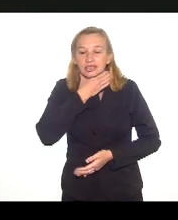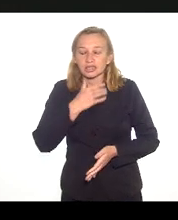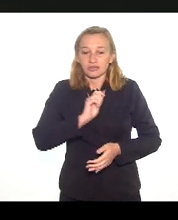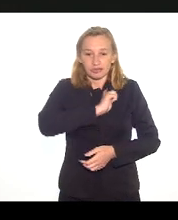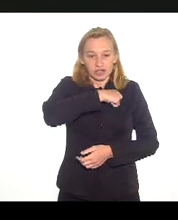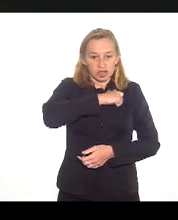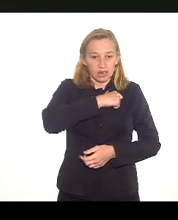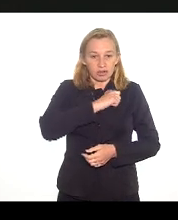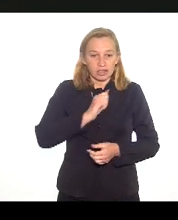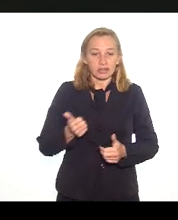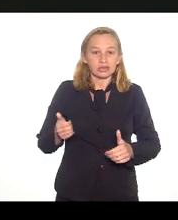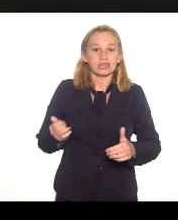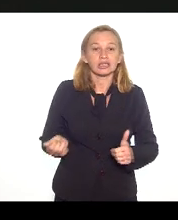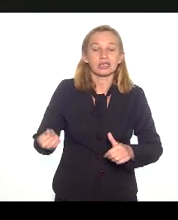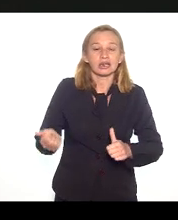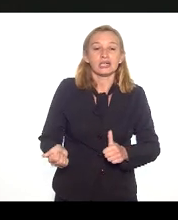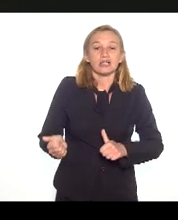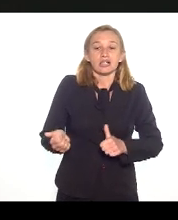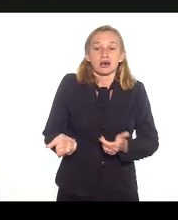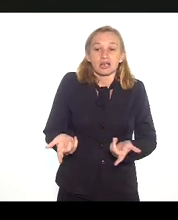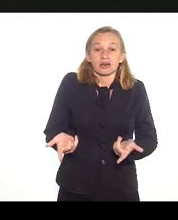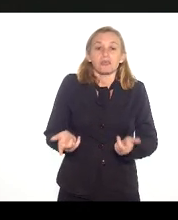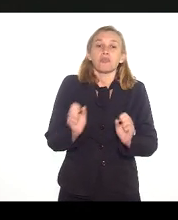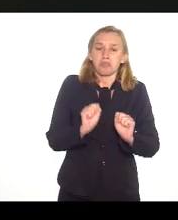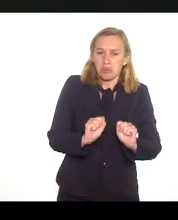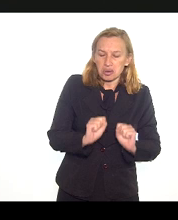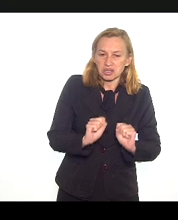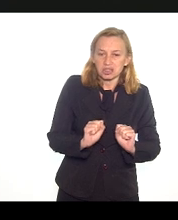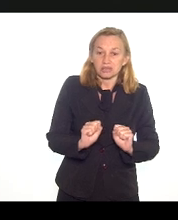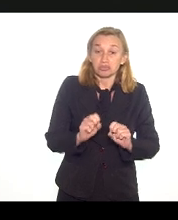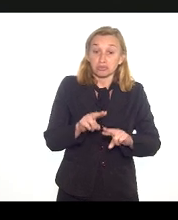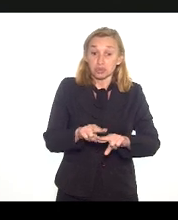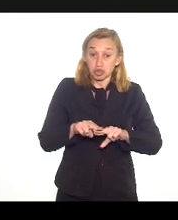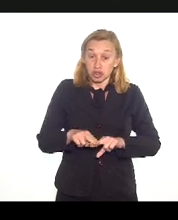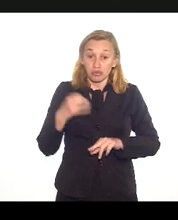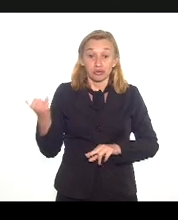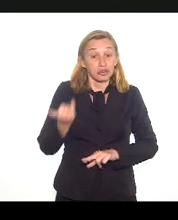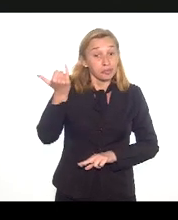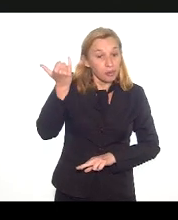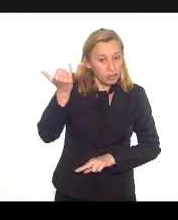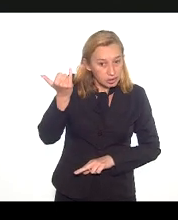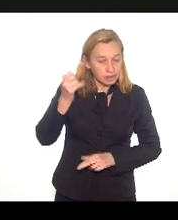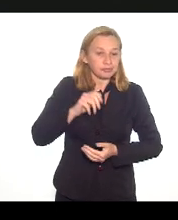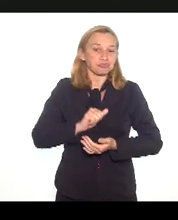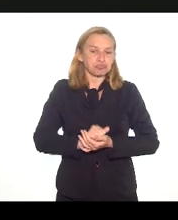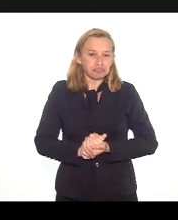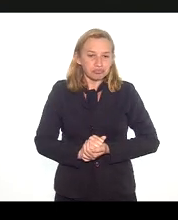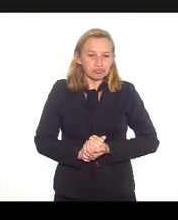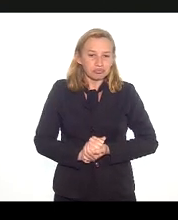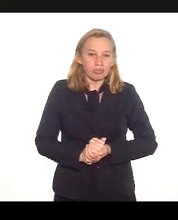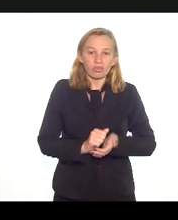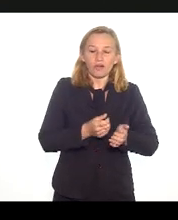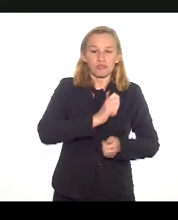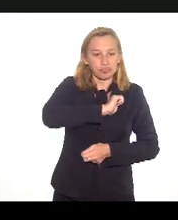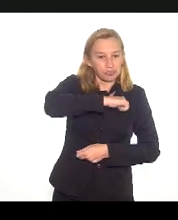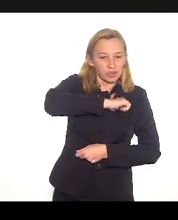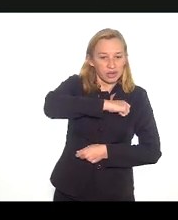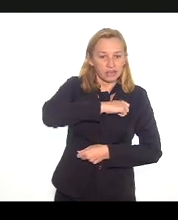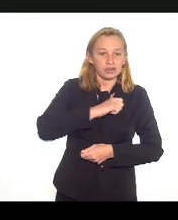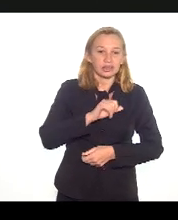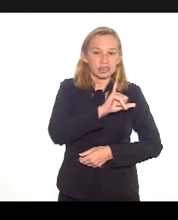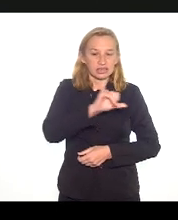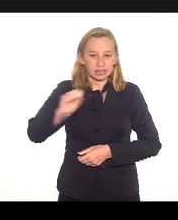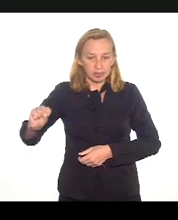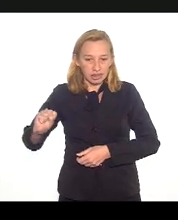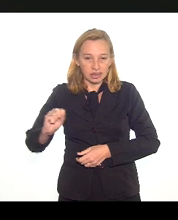cima do ICMS. Então, para ter sido uma causa importante a concessão de centros fiscais para a crise fiscal, o ICMS teria